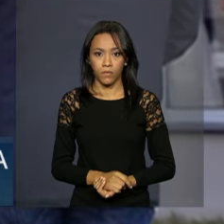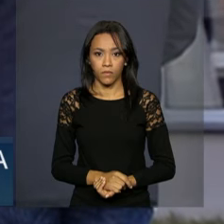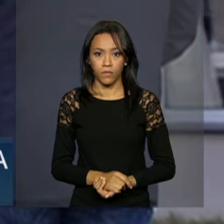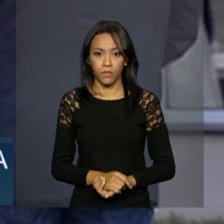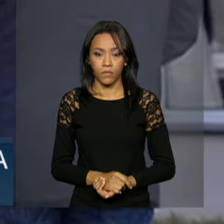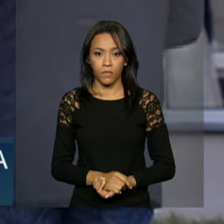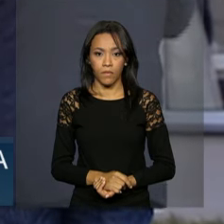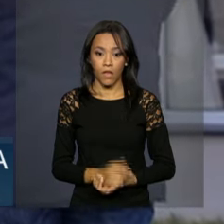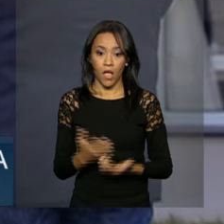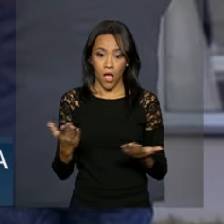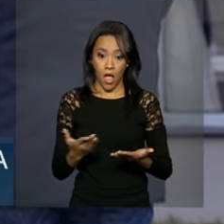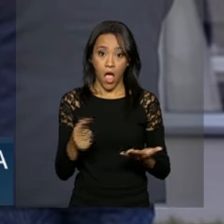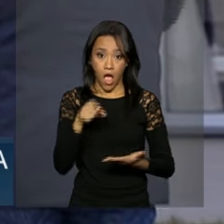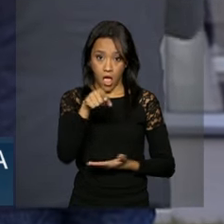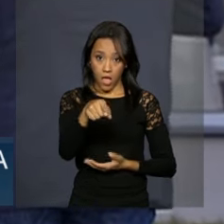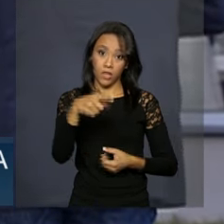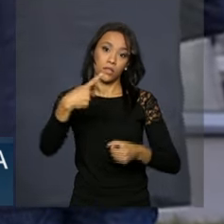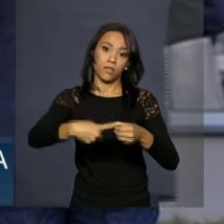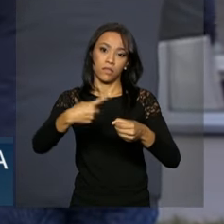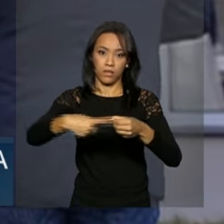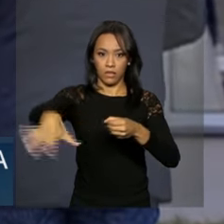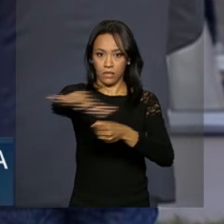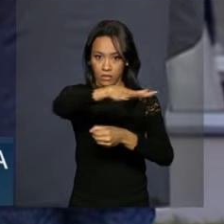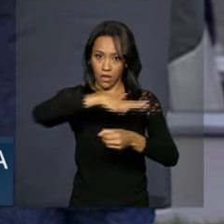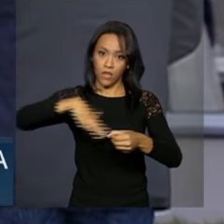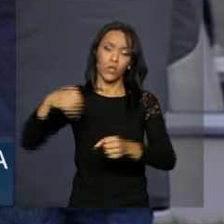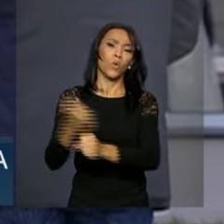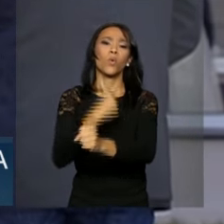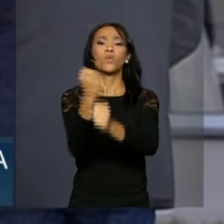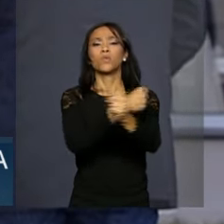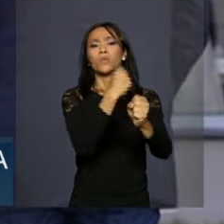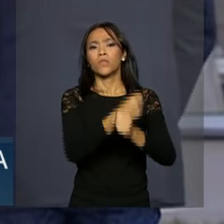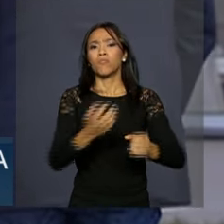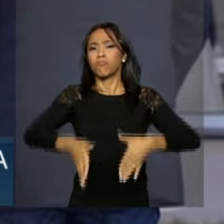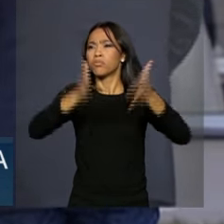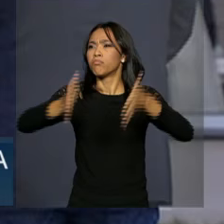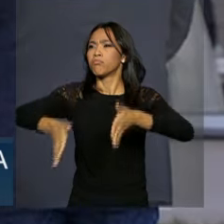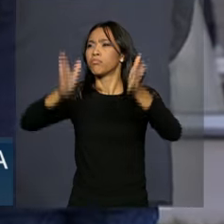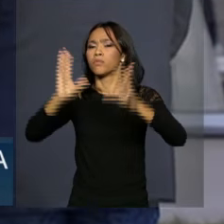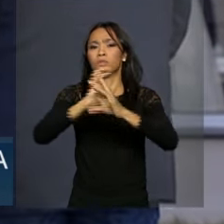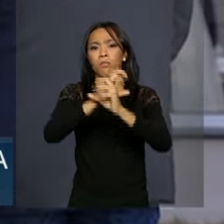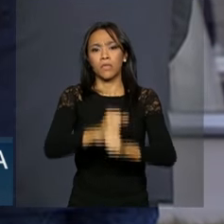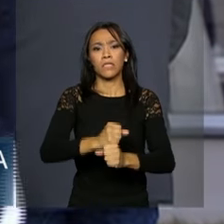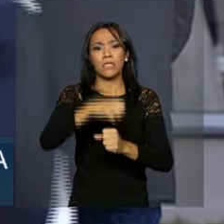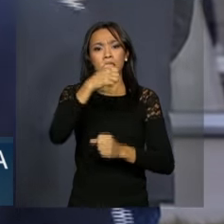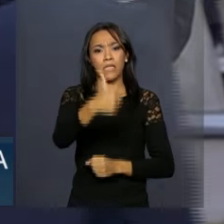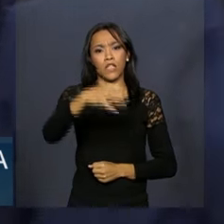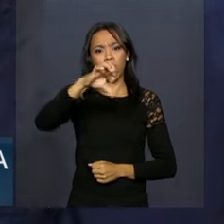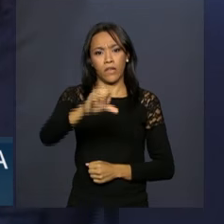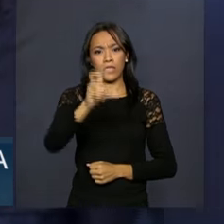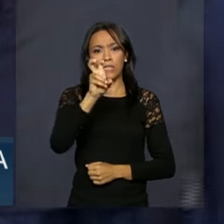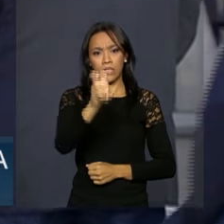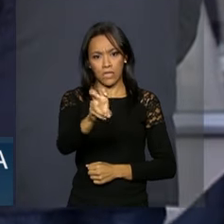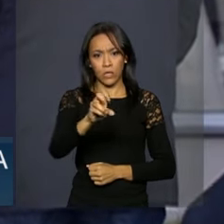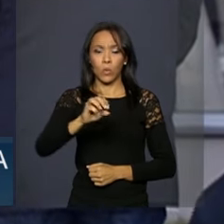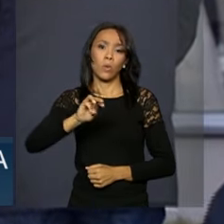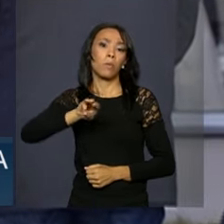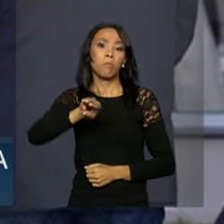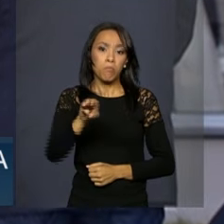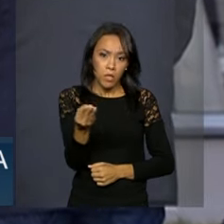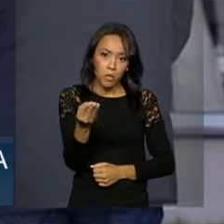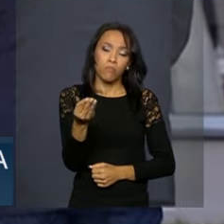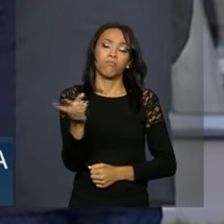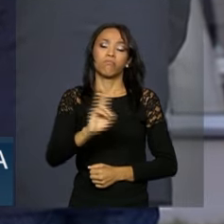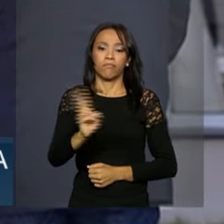Aí, em Dayatuba, para a construção desse condomínio, foram investidos 195 milhões de reais, aproximadamente.